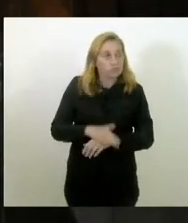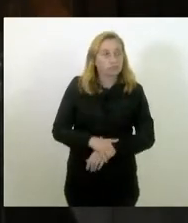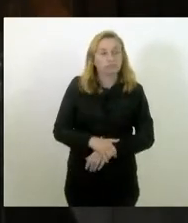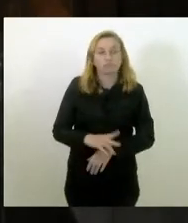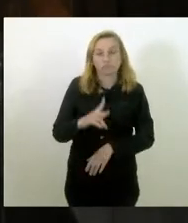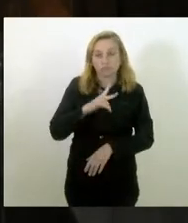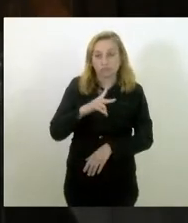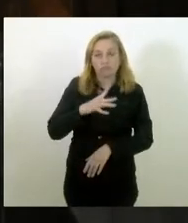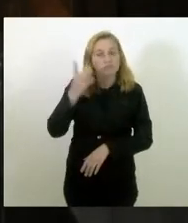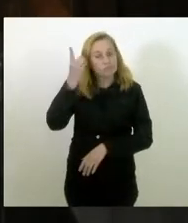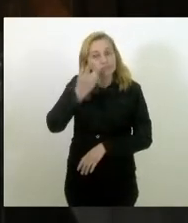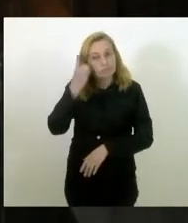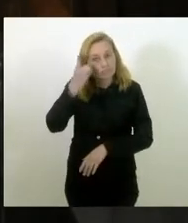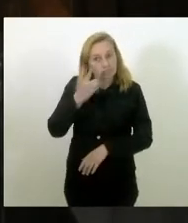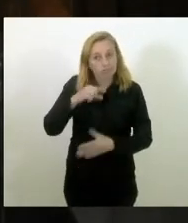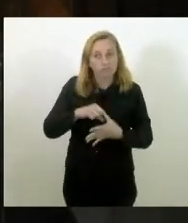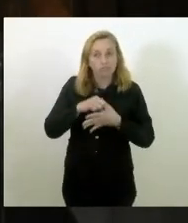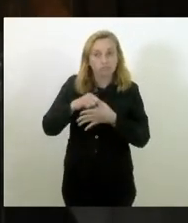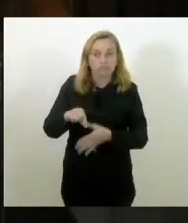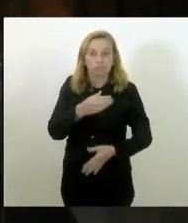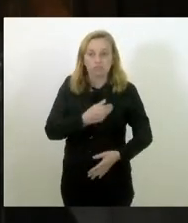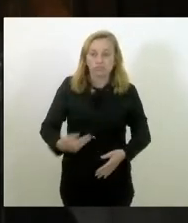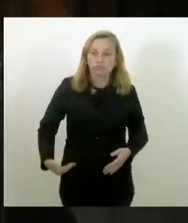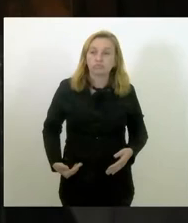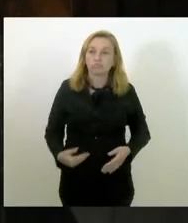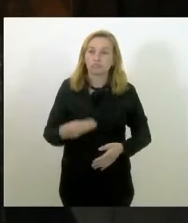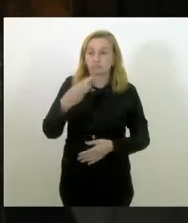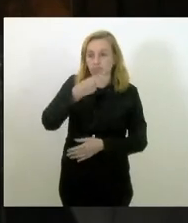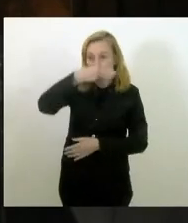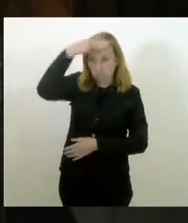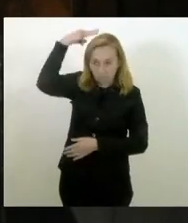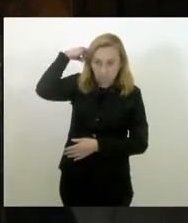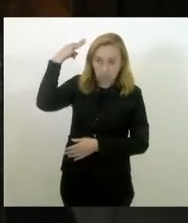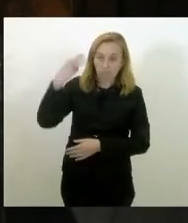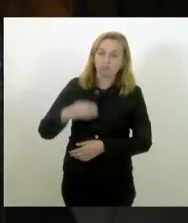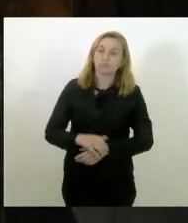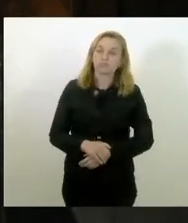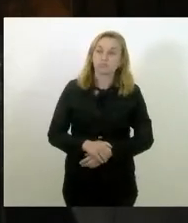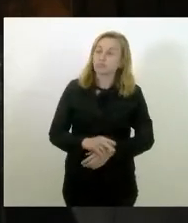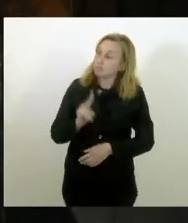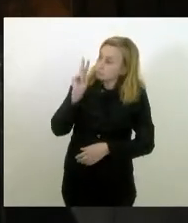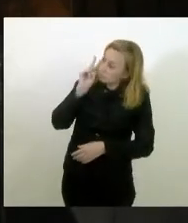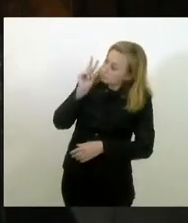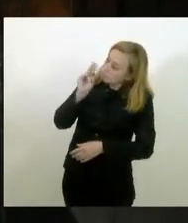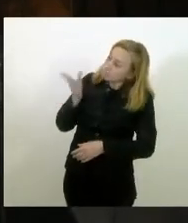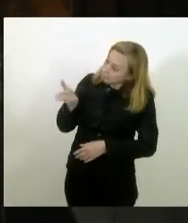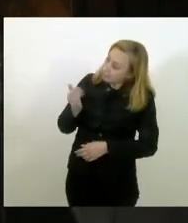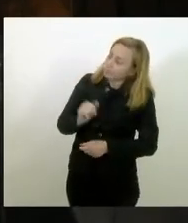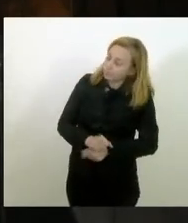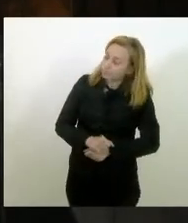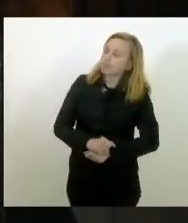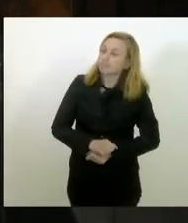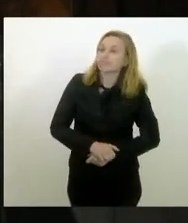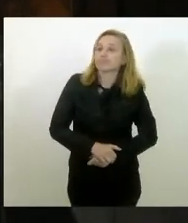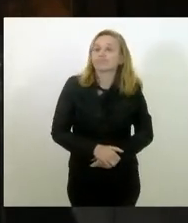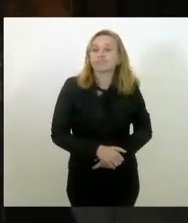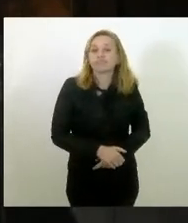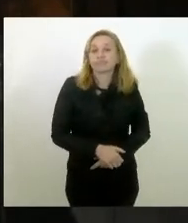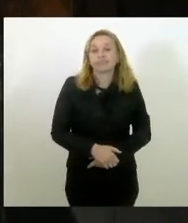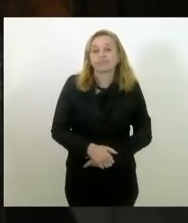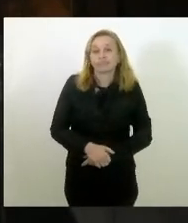próprio deputado, líder do governo, Márcio Pacheco, que há de se lembrar, que há de se lembrar.